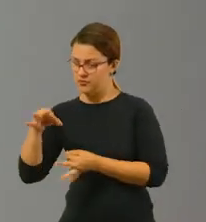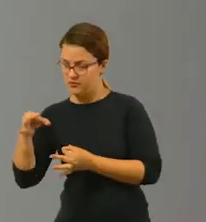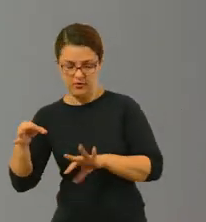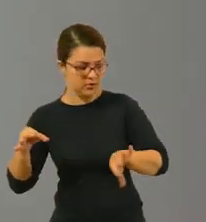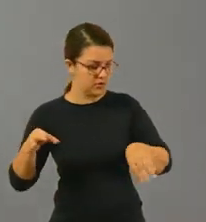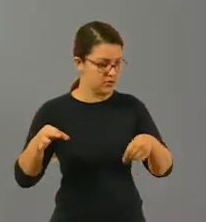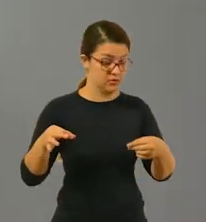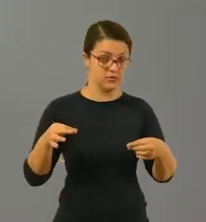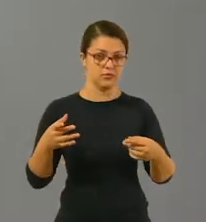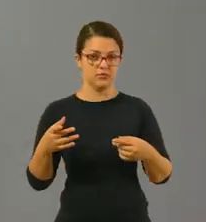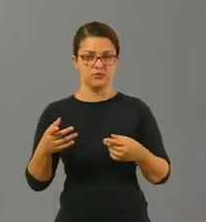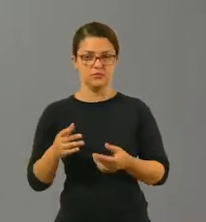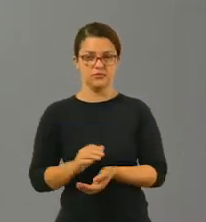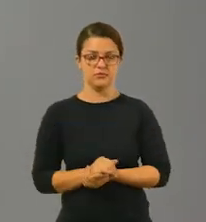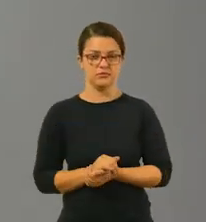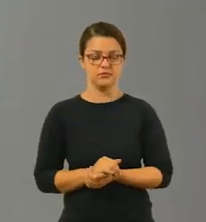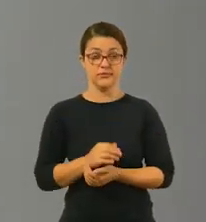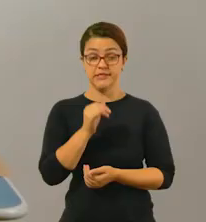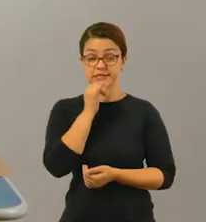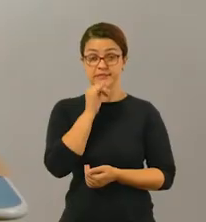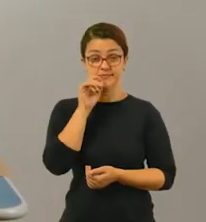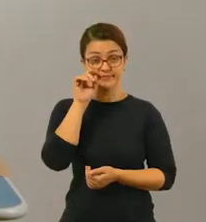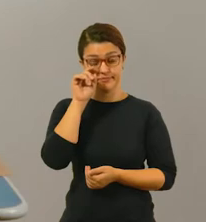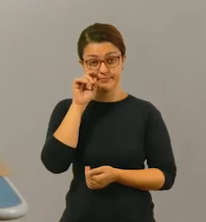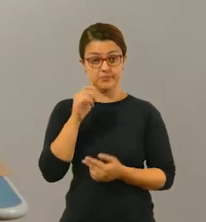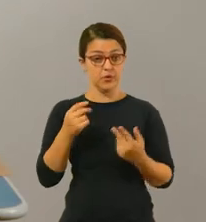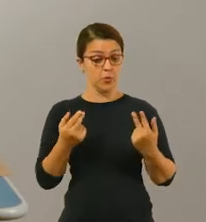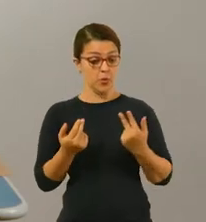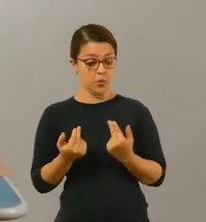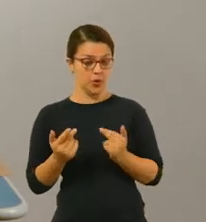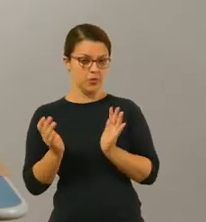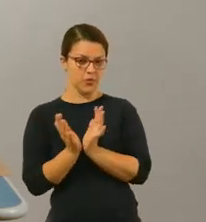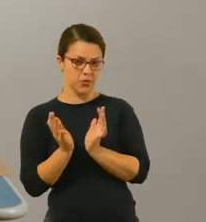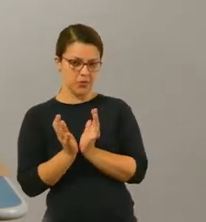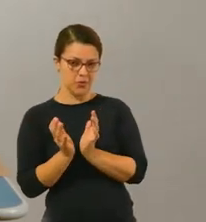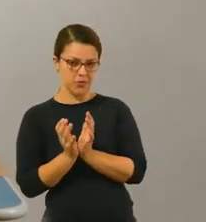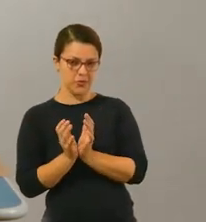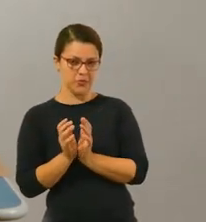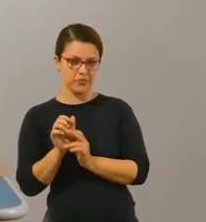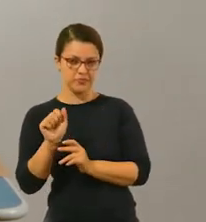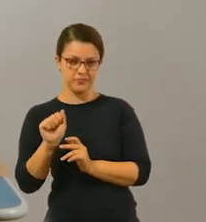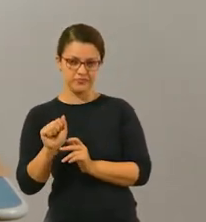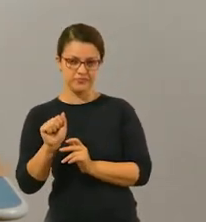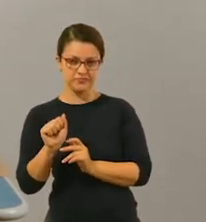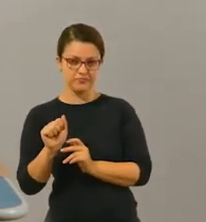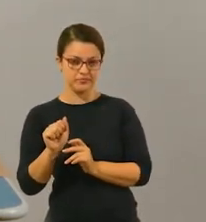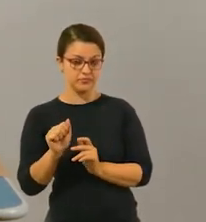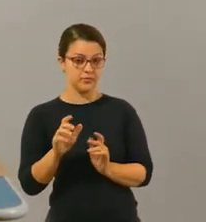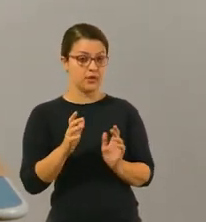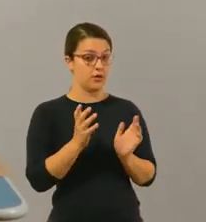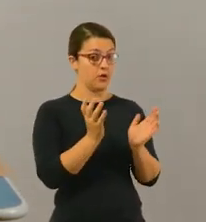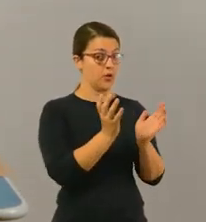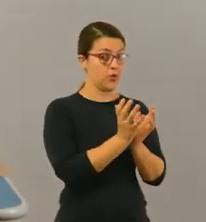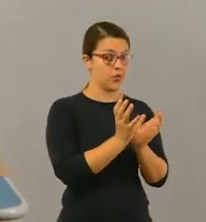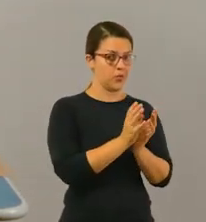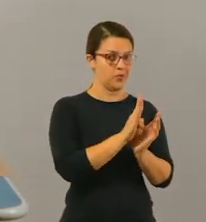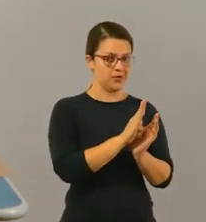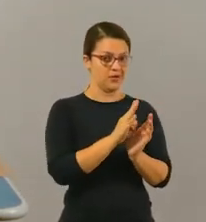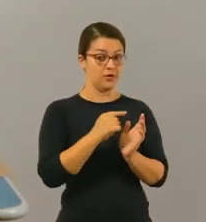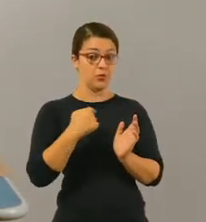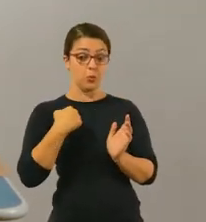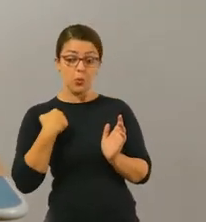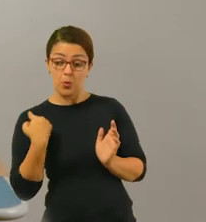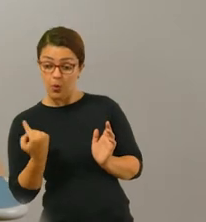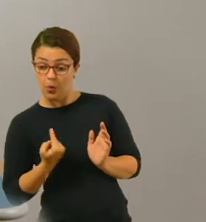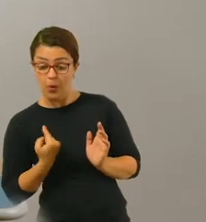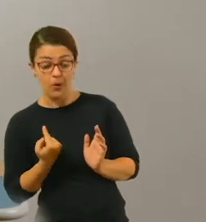essas brincadeiras, esse desafio. Bom, então vamos supor que a gente seja da mesma equipe, ok? Nós somos da equipe A e nós temos que